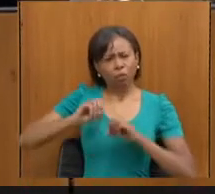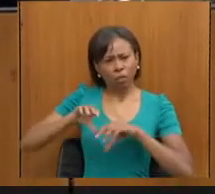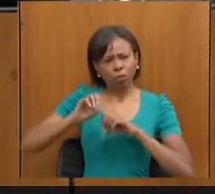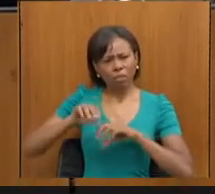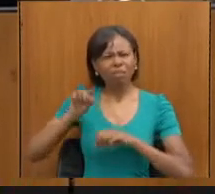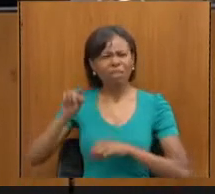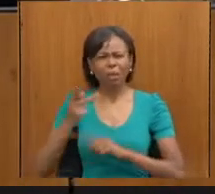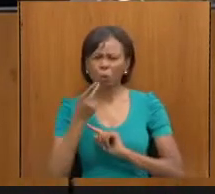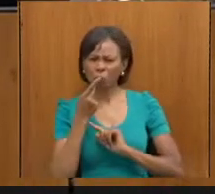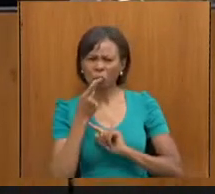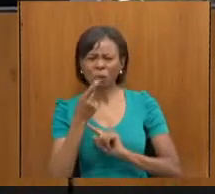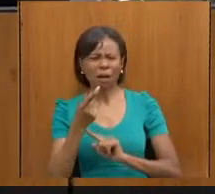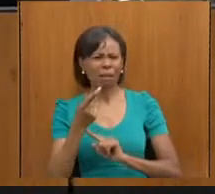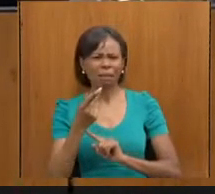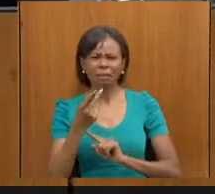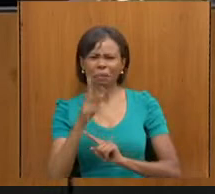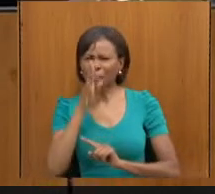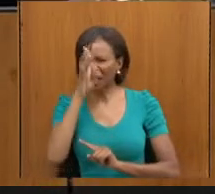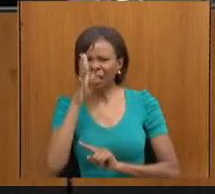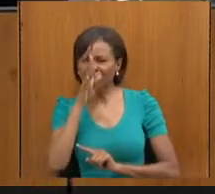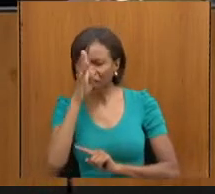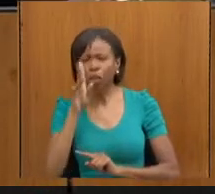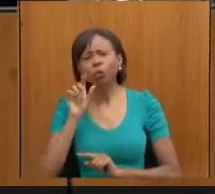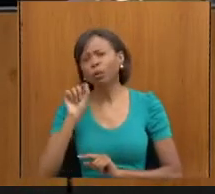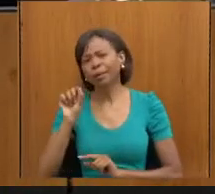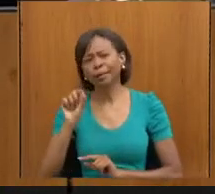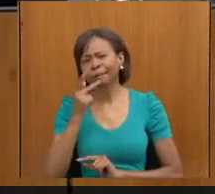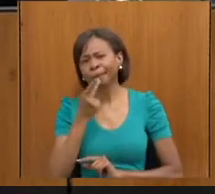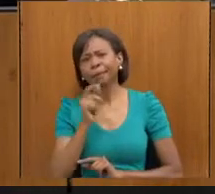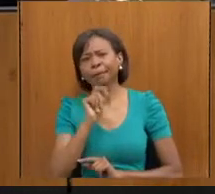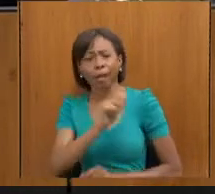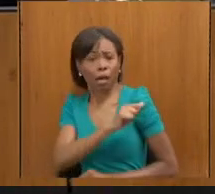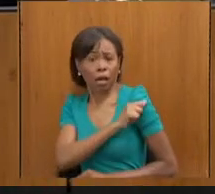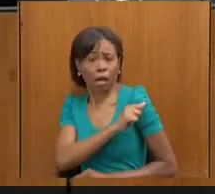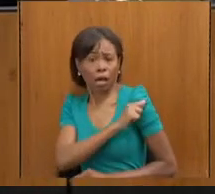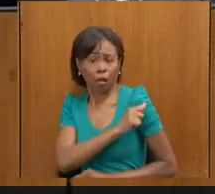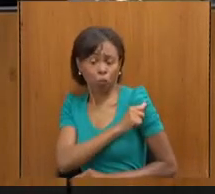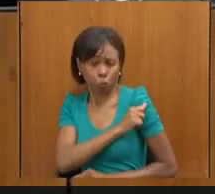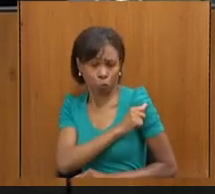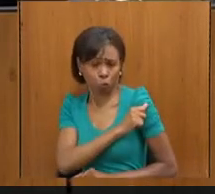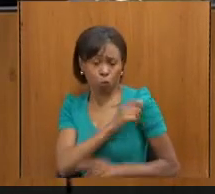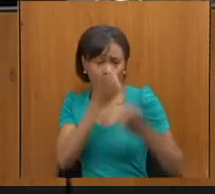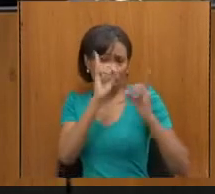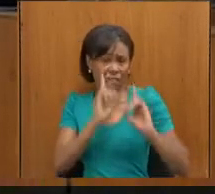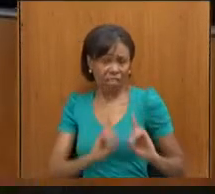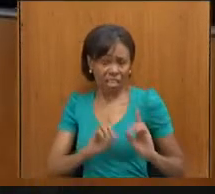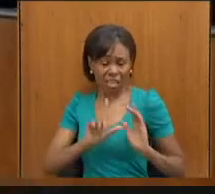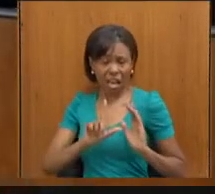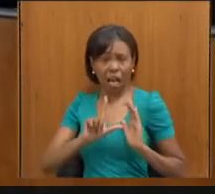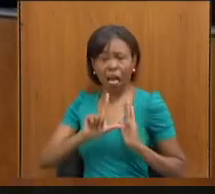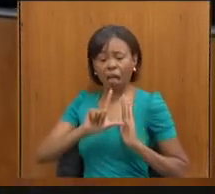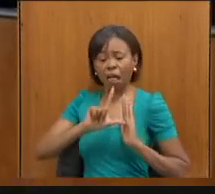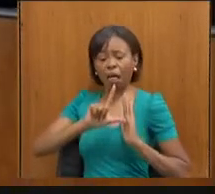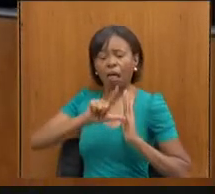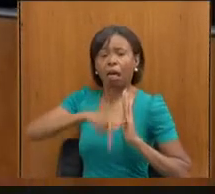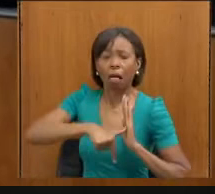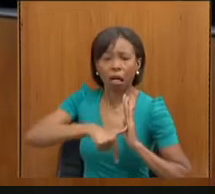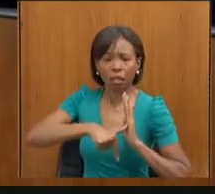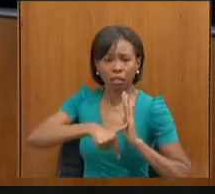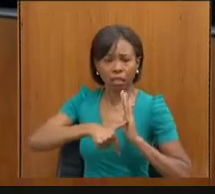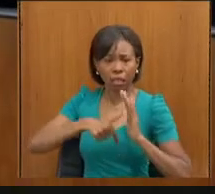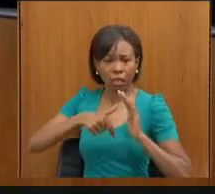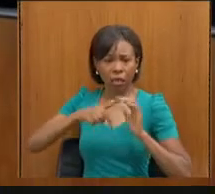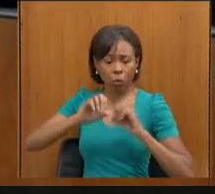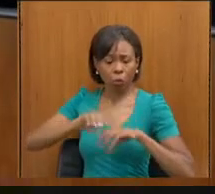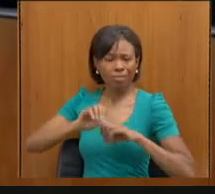fala equivocada, dizendo que o aluno com deficiência atrasa muito o ensino regular, onde a gente está aí buscando